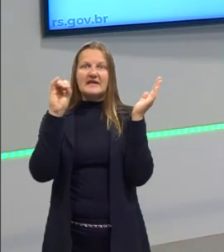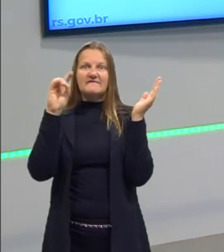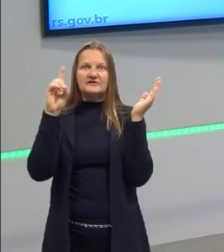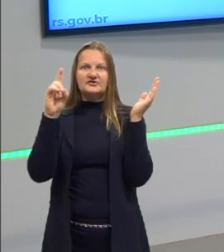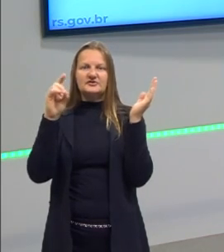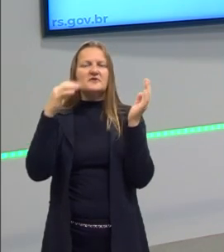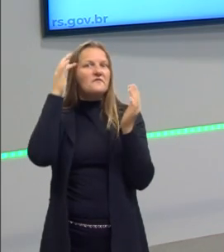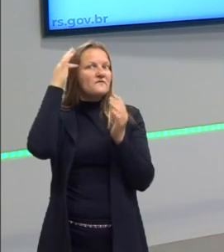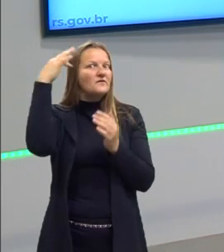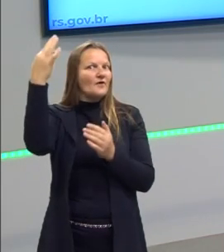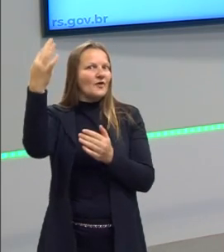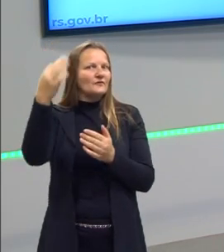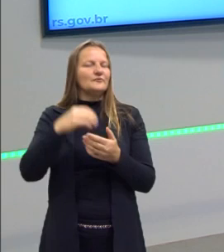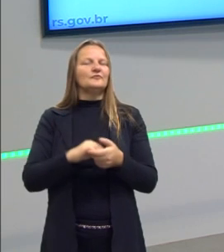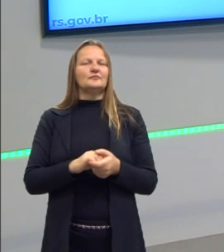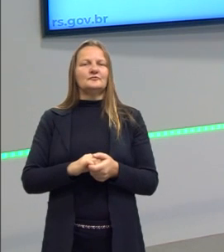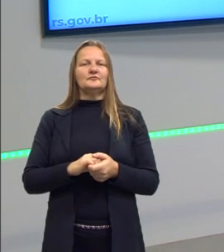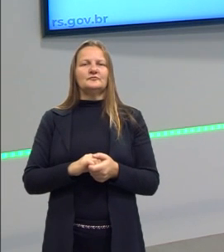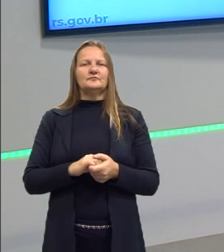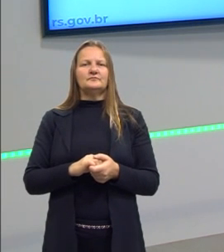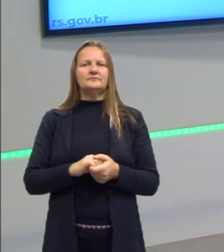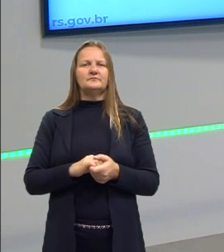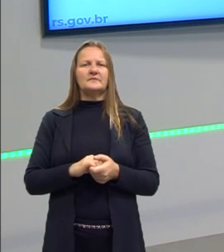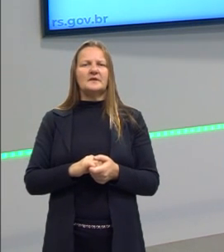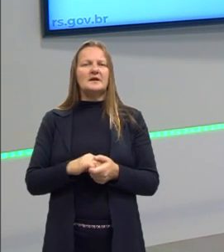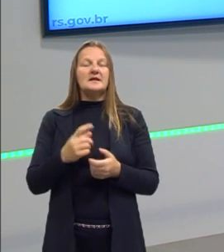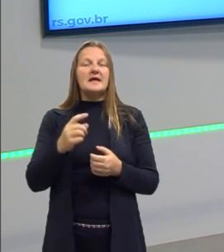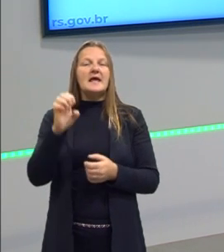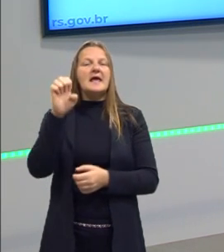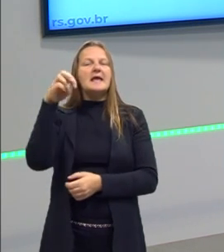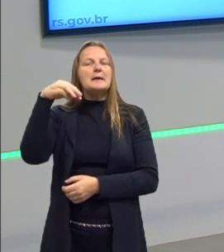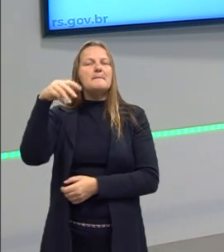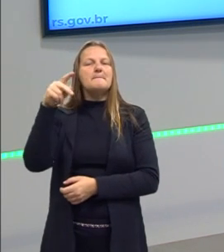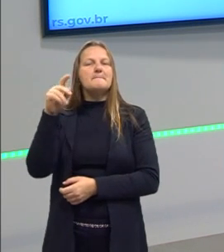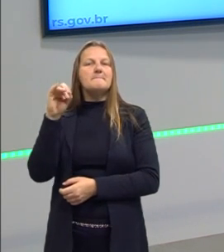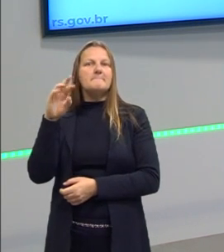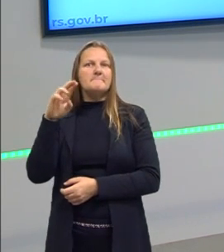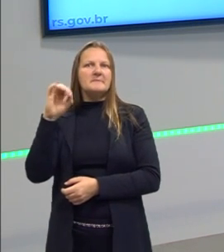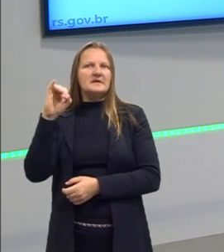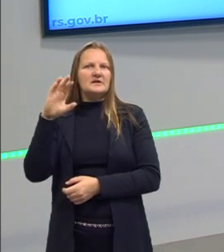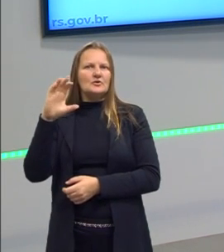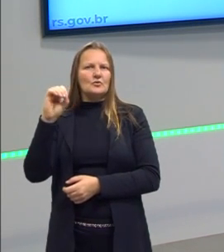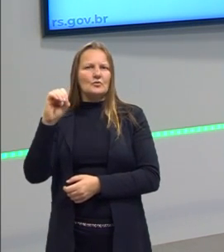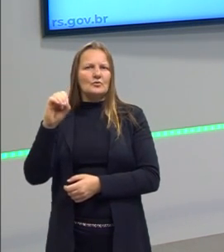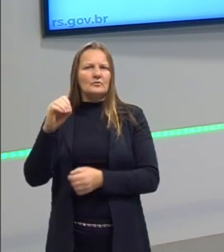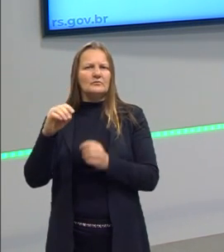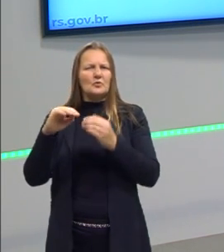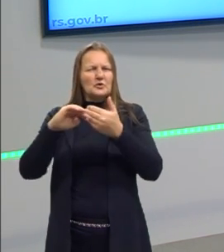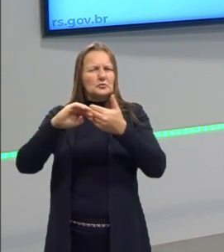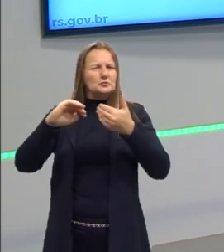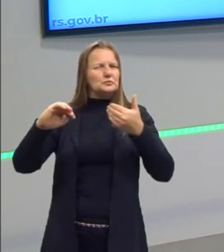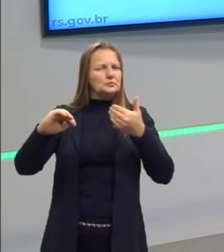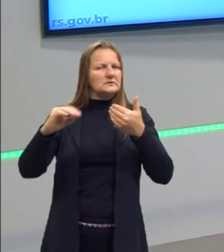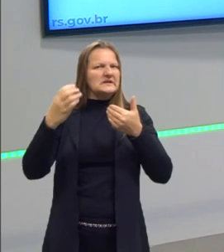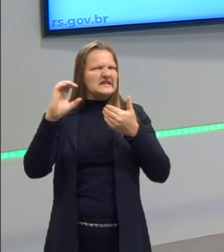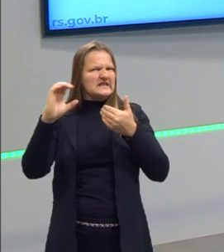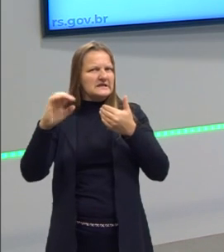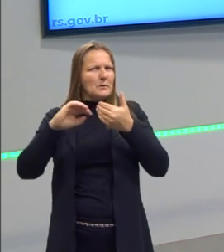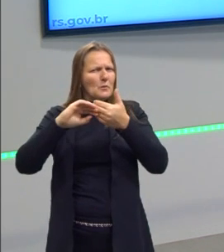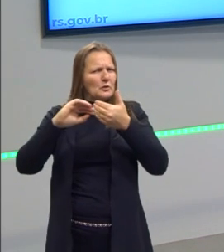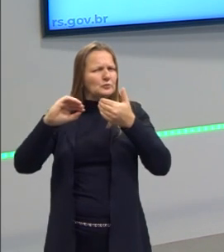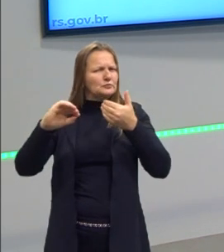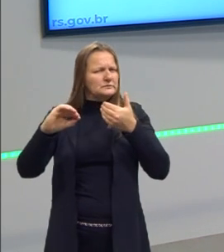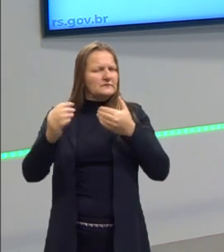filósofo empirista, e aí ele vai questionar muito essa questão da metafísica, esse